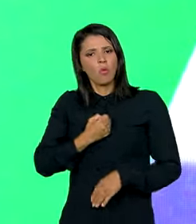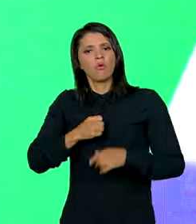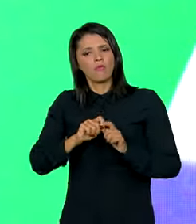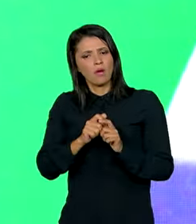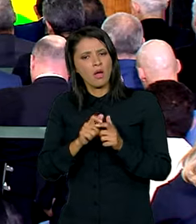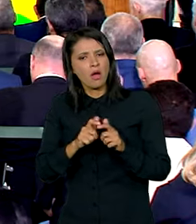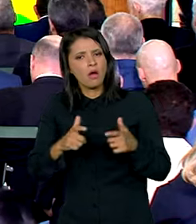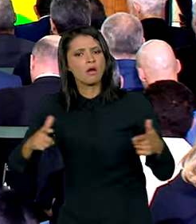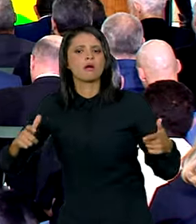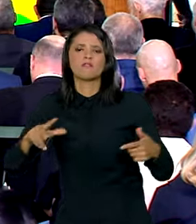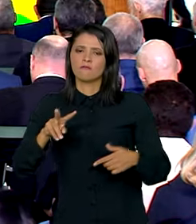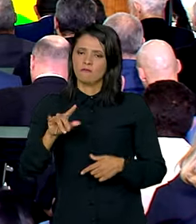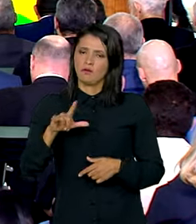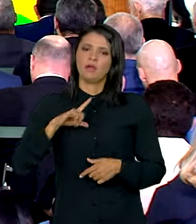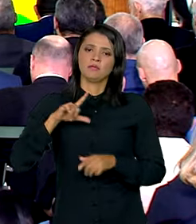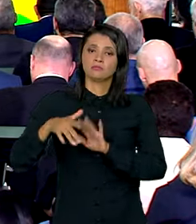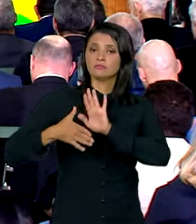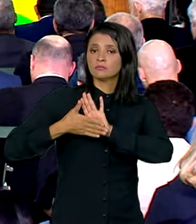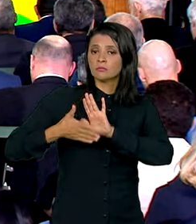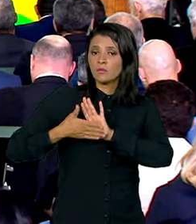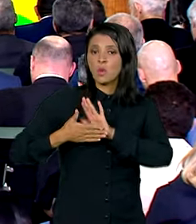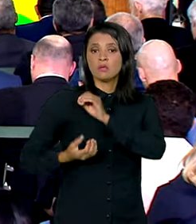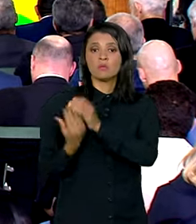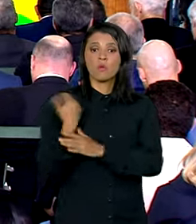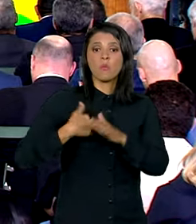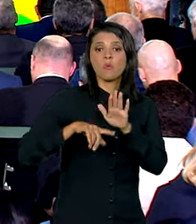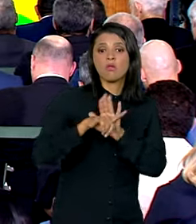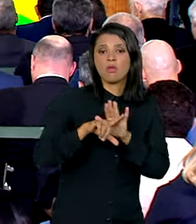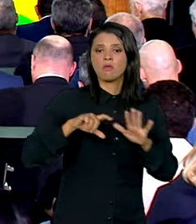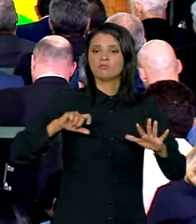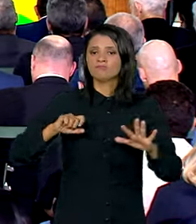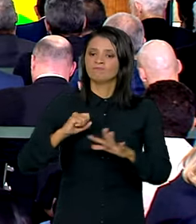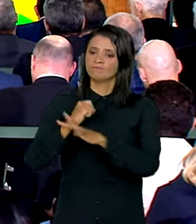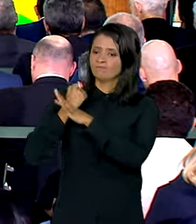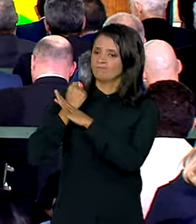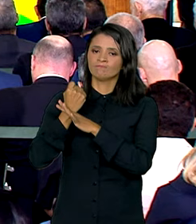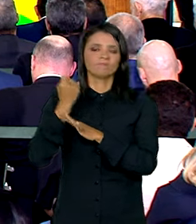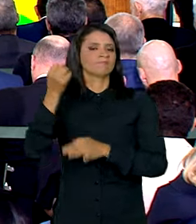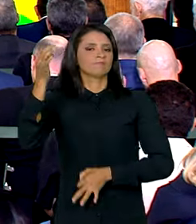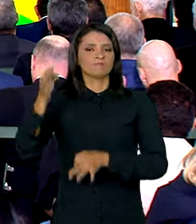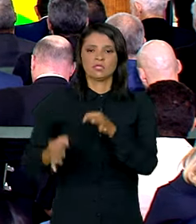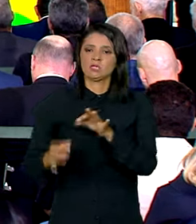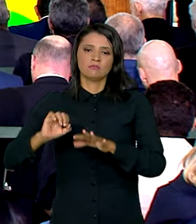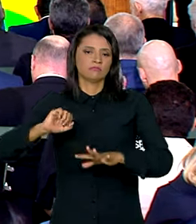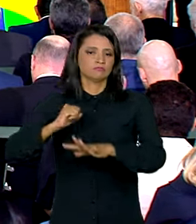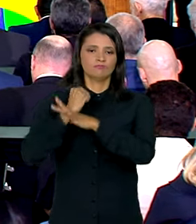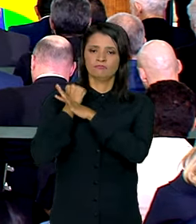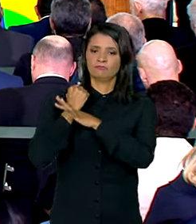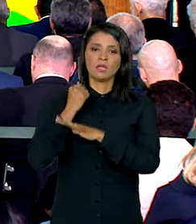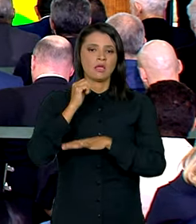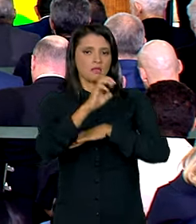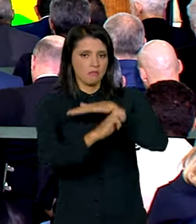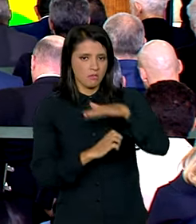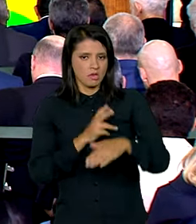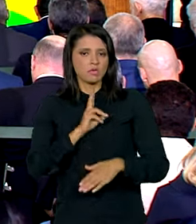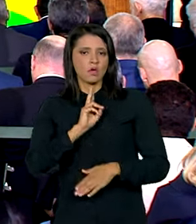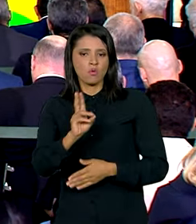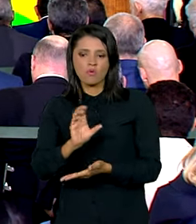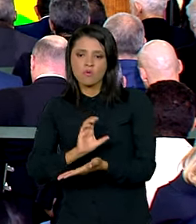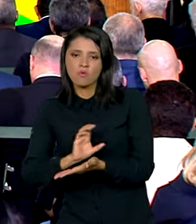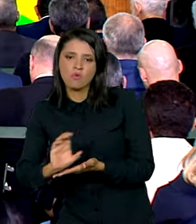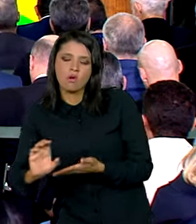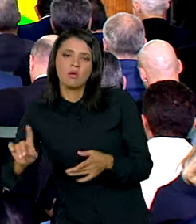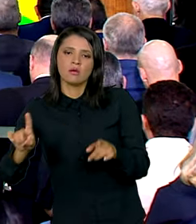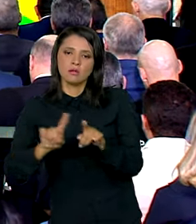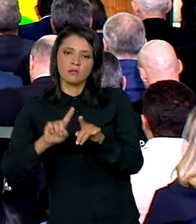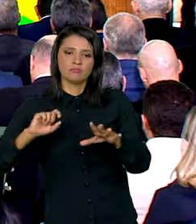crescer, presidente. A proposta de uma regulamentação que garanta segurança jurídica para as empresas seguirem investindo e, ao mesmo